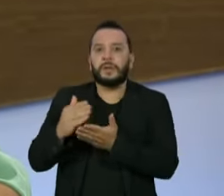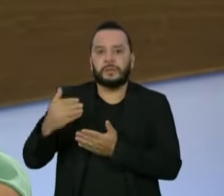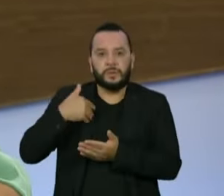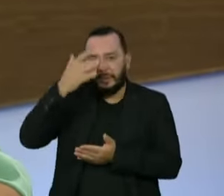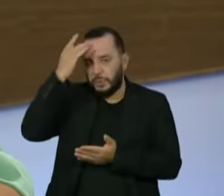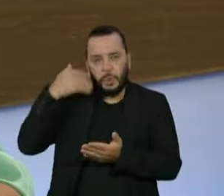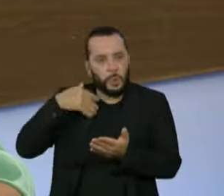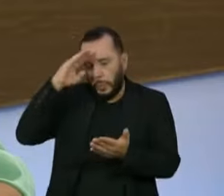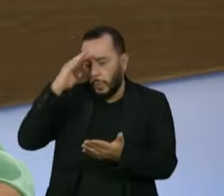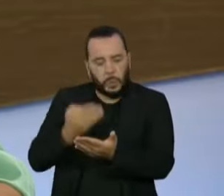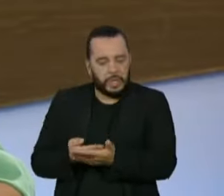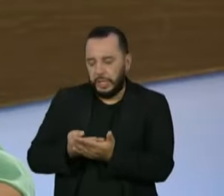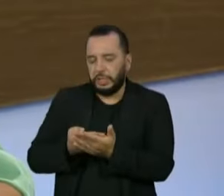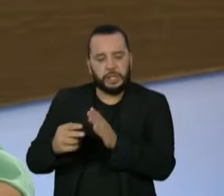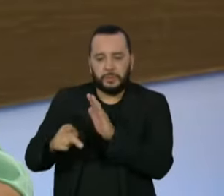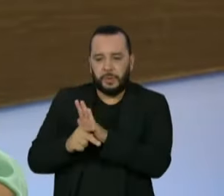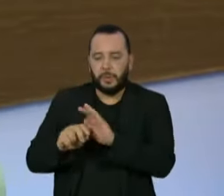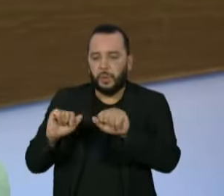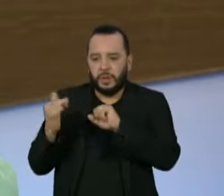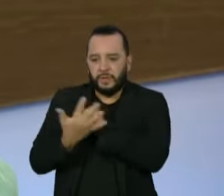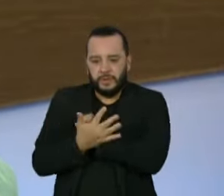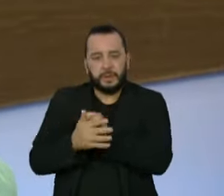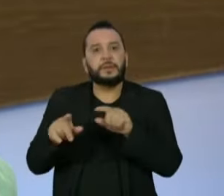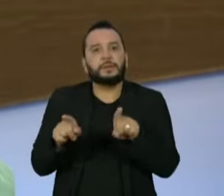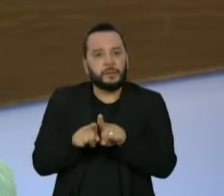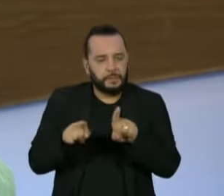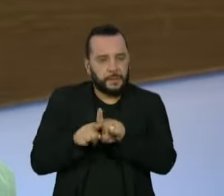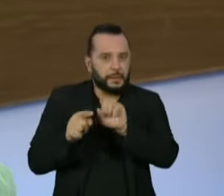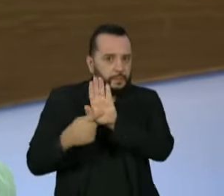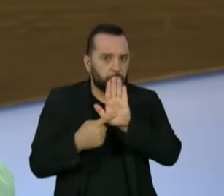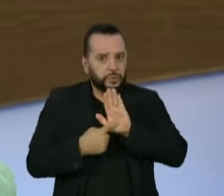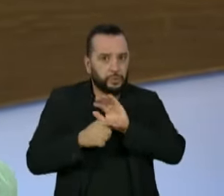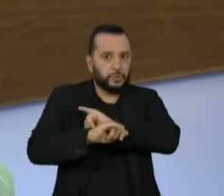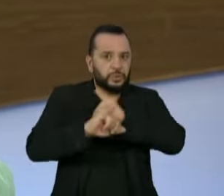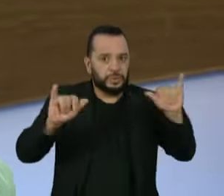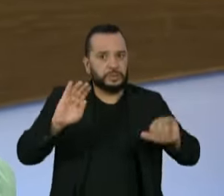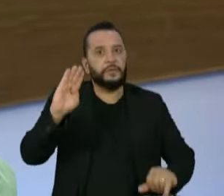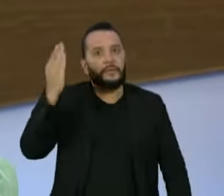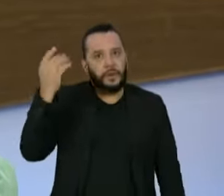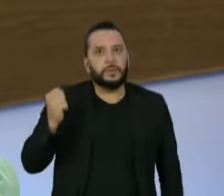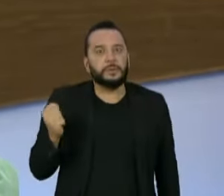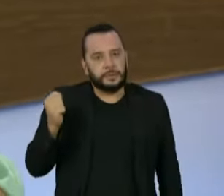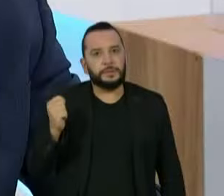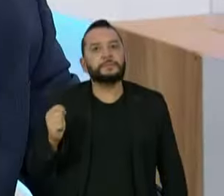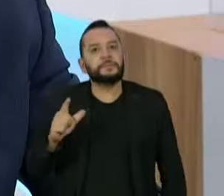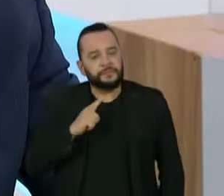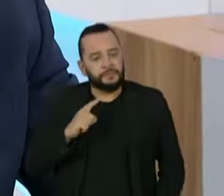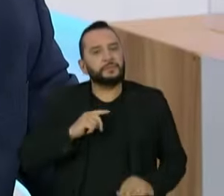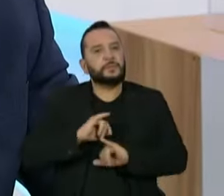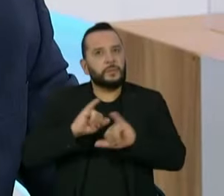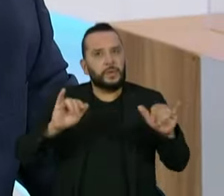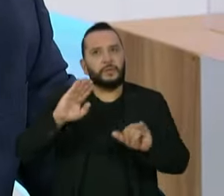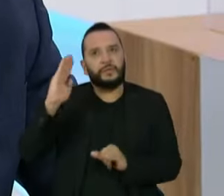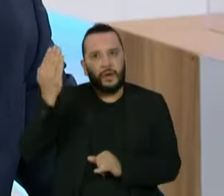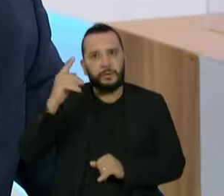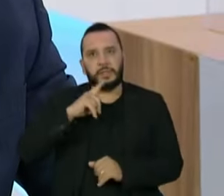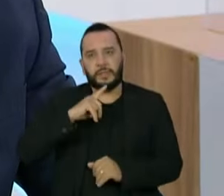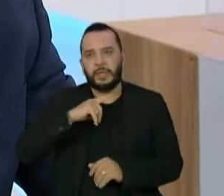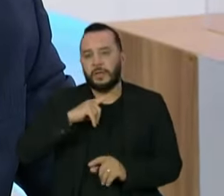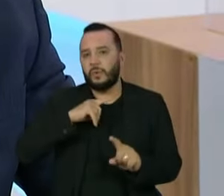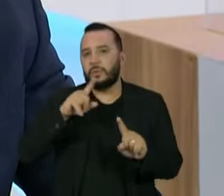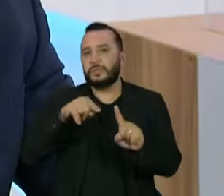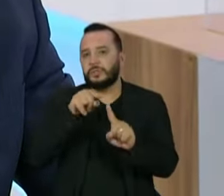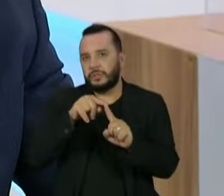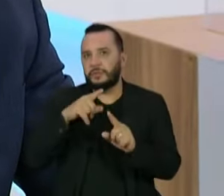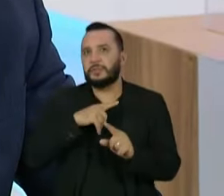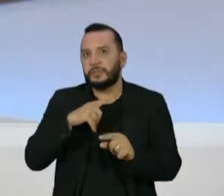desembocou na produção de fake news. Ele mostrou que essa produção não era tão ingênua assim. Ela tinha um, não sei se eu posso dizer,